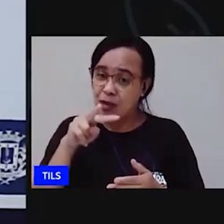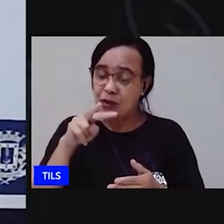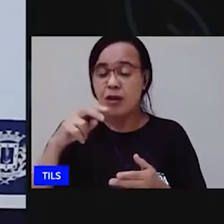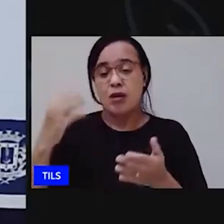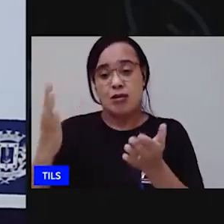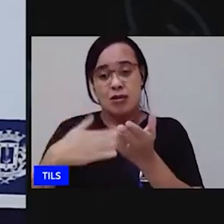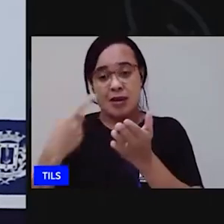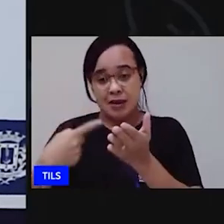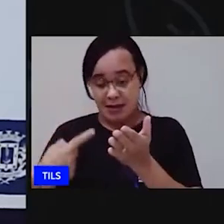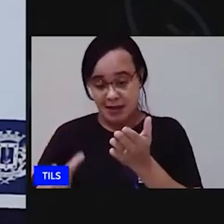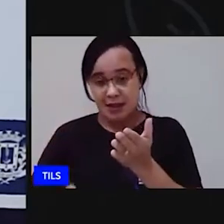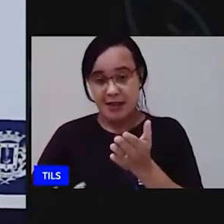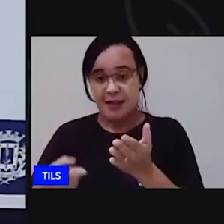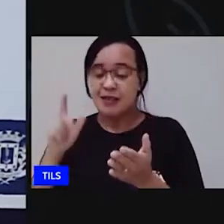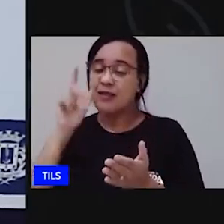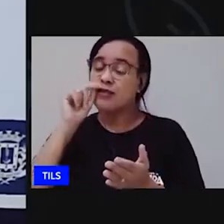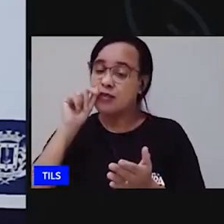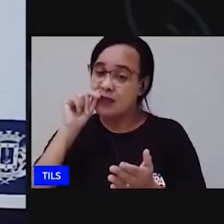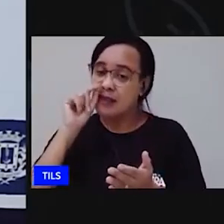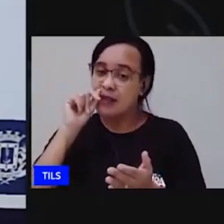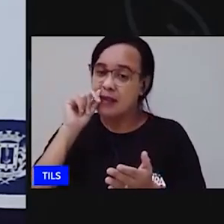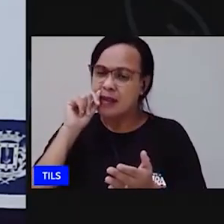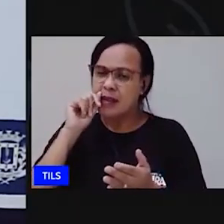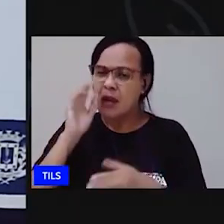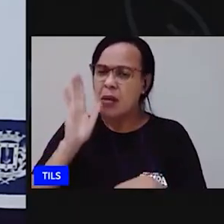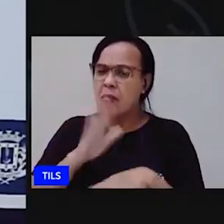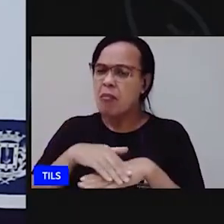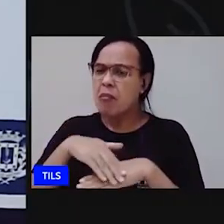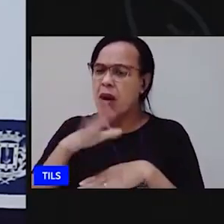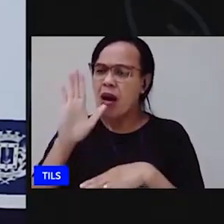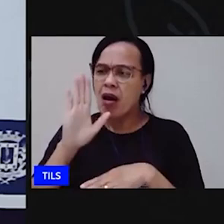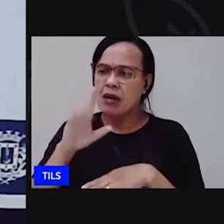caderno e um lá qual é o maior